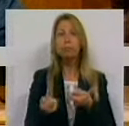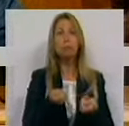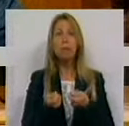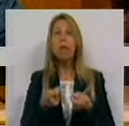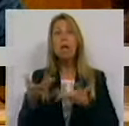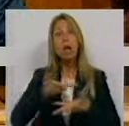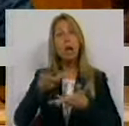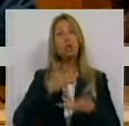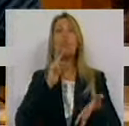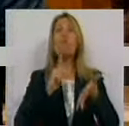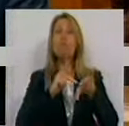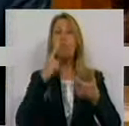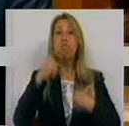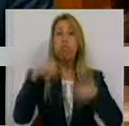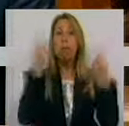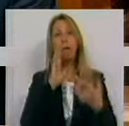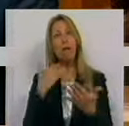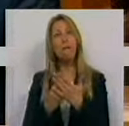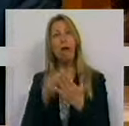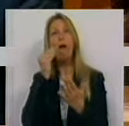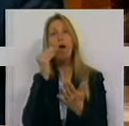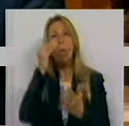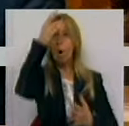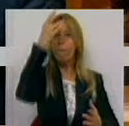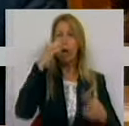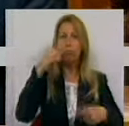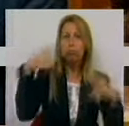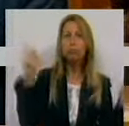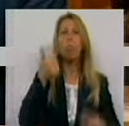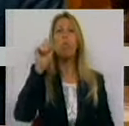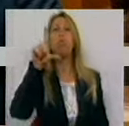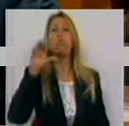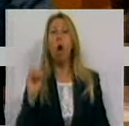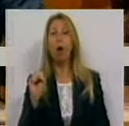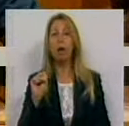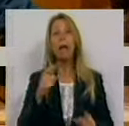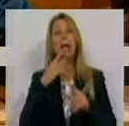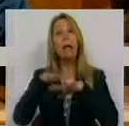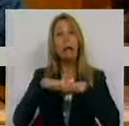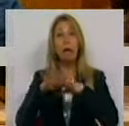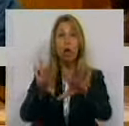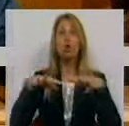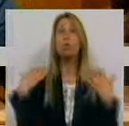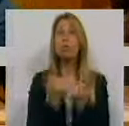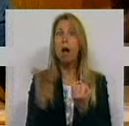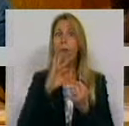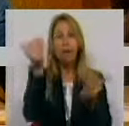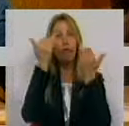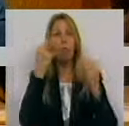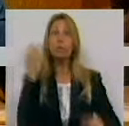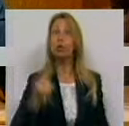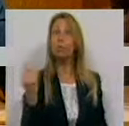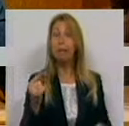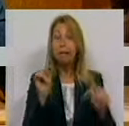públicas, para formar líderes de opinião, de blogs, de redes sociais, de meios de comunicação especializados. São esses os canais